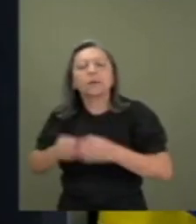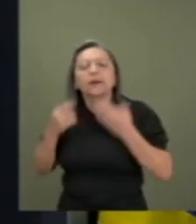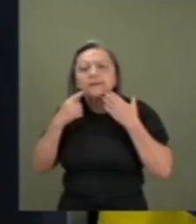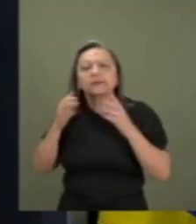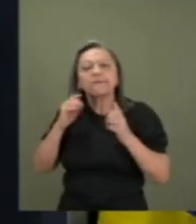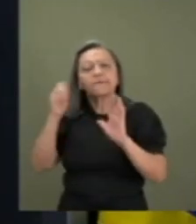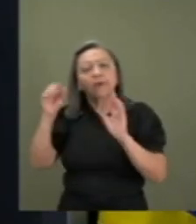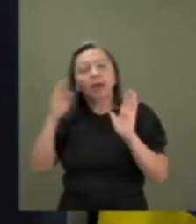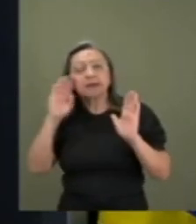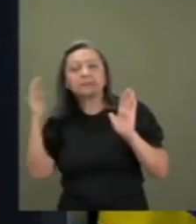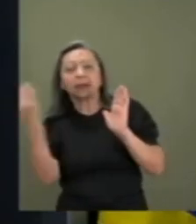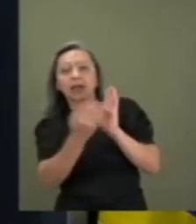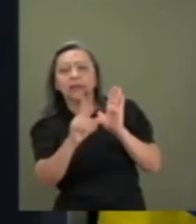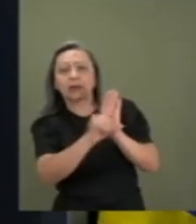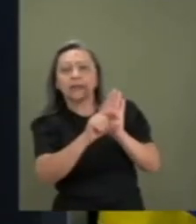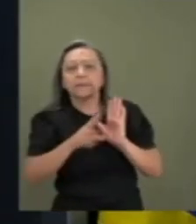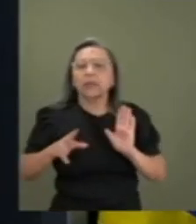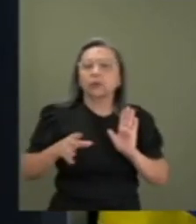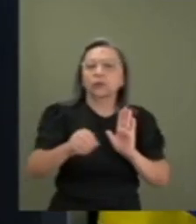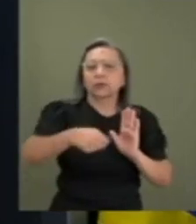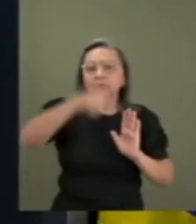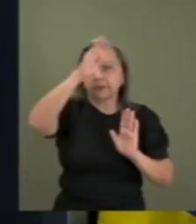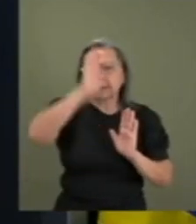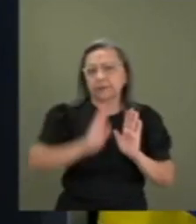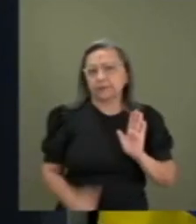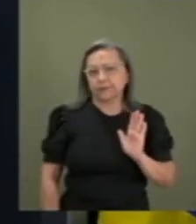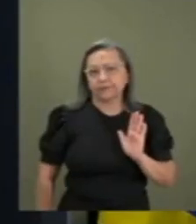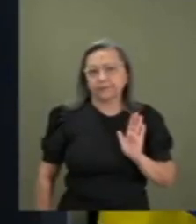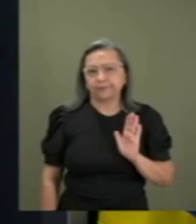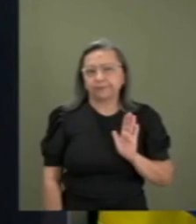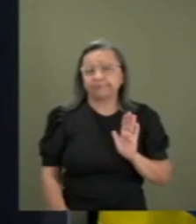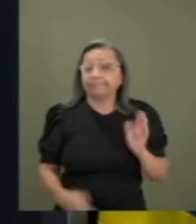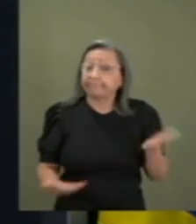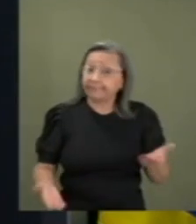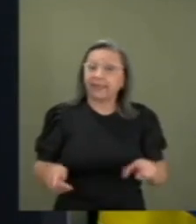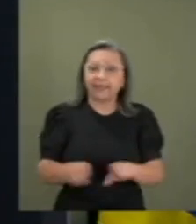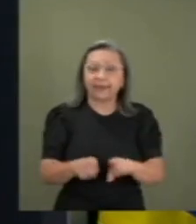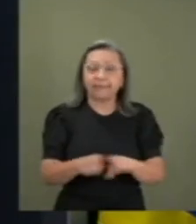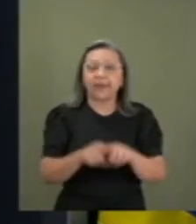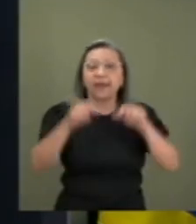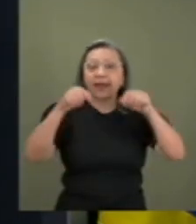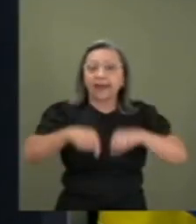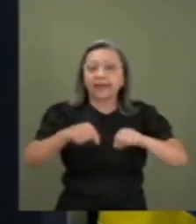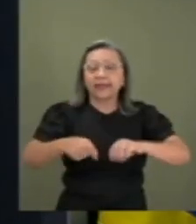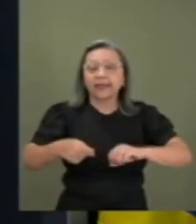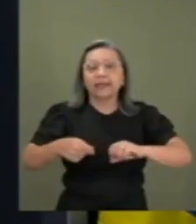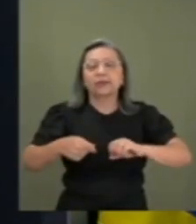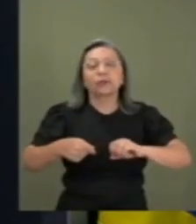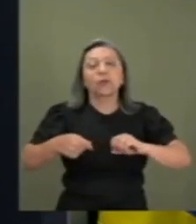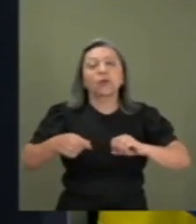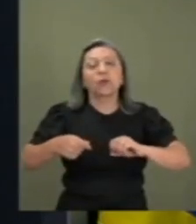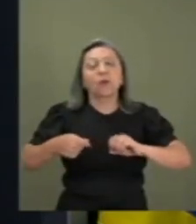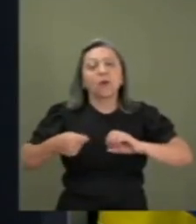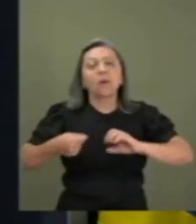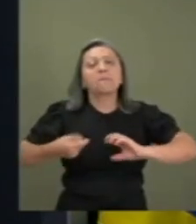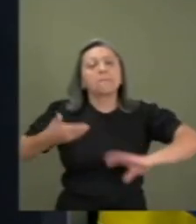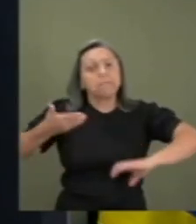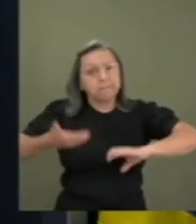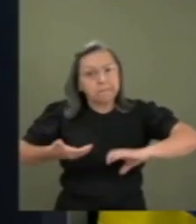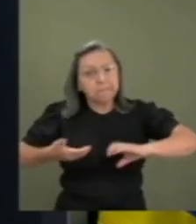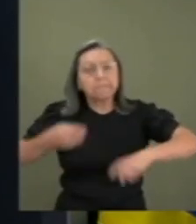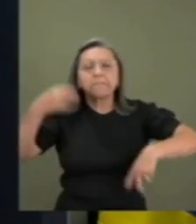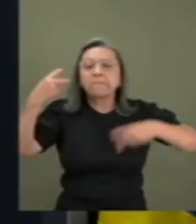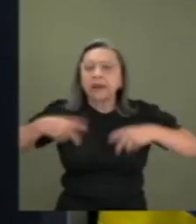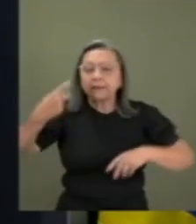cumprida a lei para todos no Brasil. E também, aqui no parlamento, ele chegou fazendo golaço para o